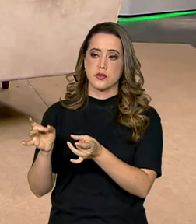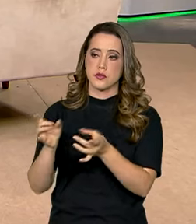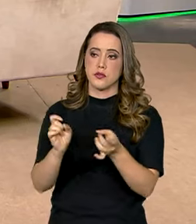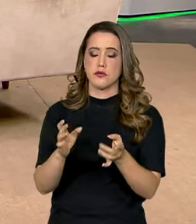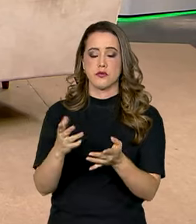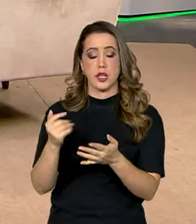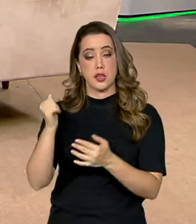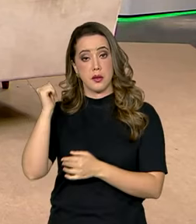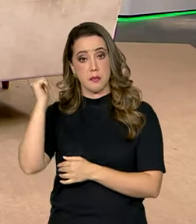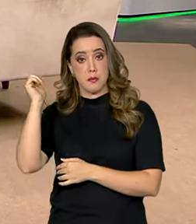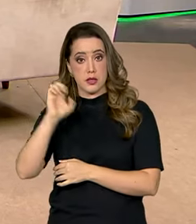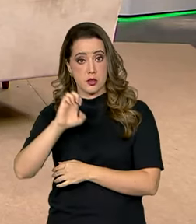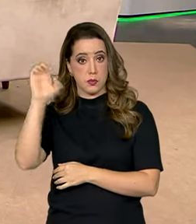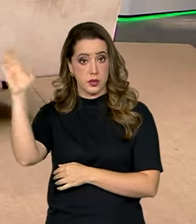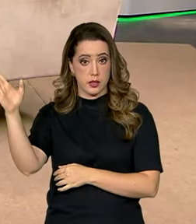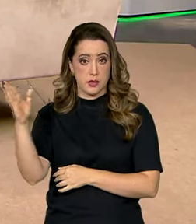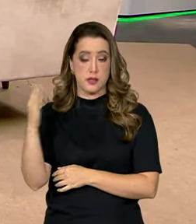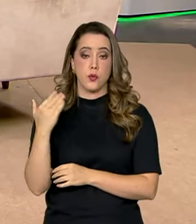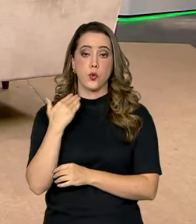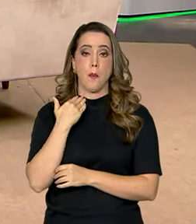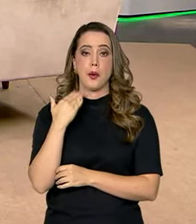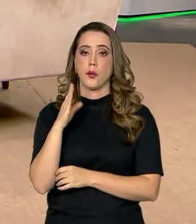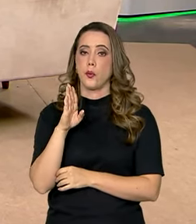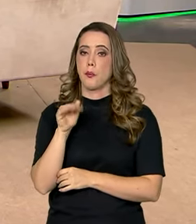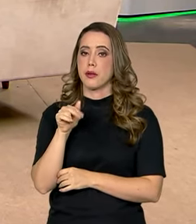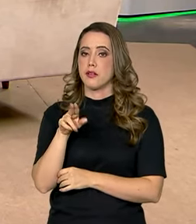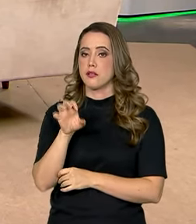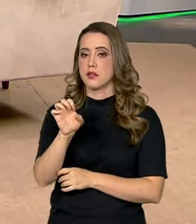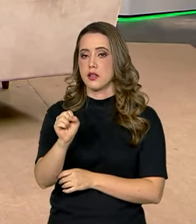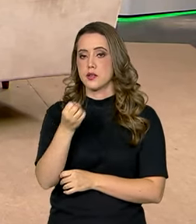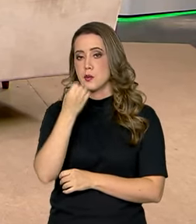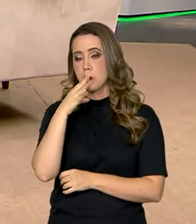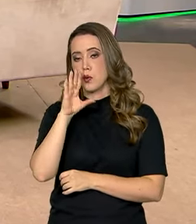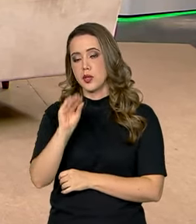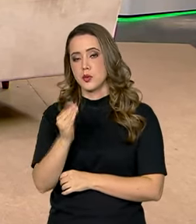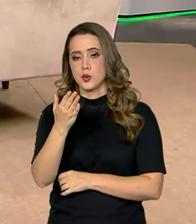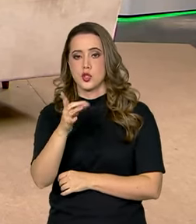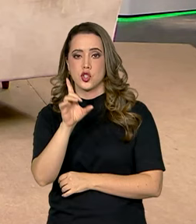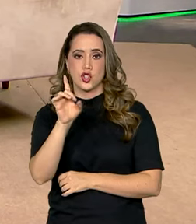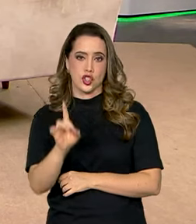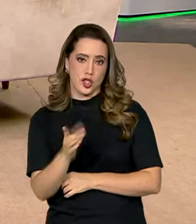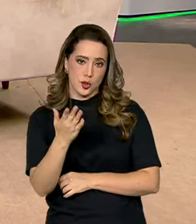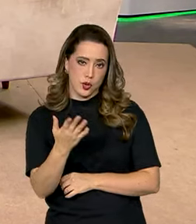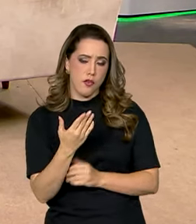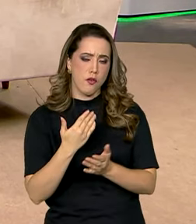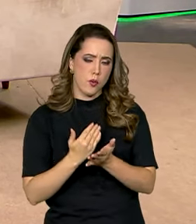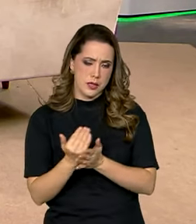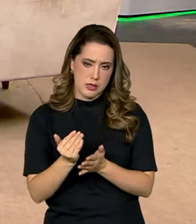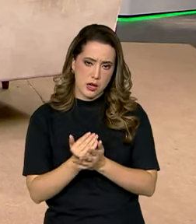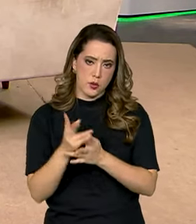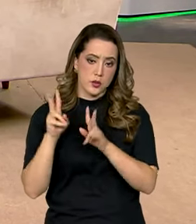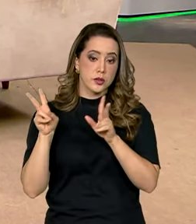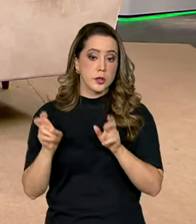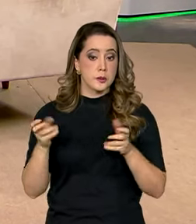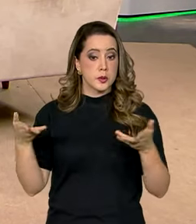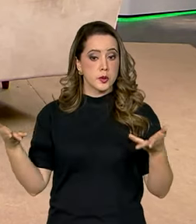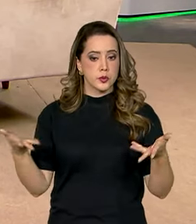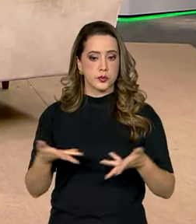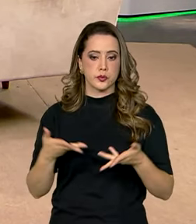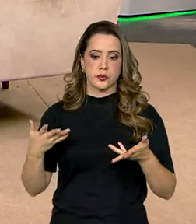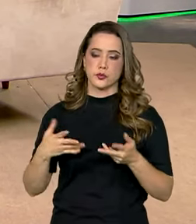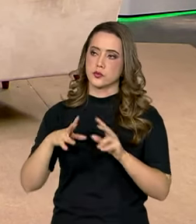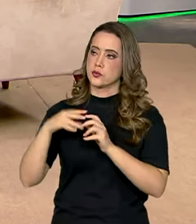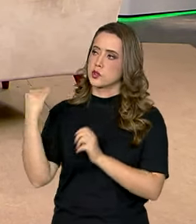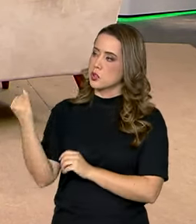exterior do BNDES. Muito boa noite, diretor. Bom, vamos começar falando de um assunto que hoje tomou